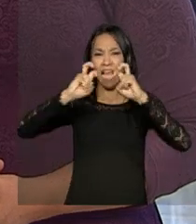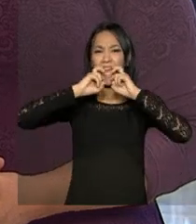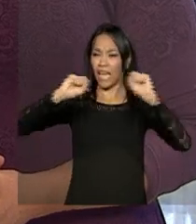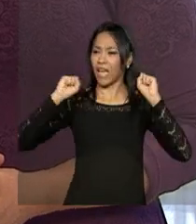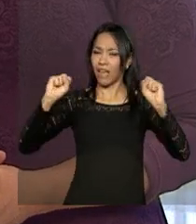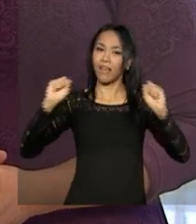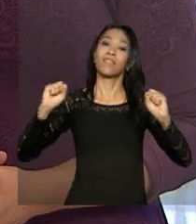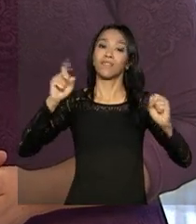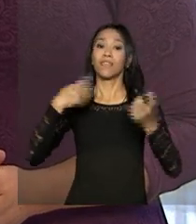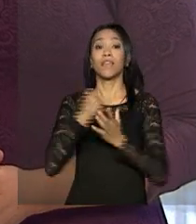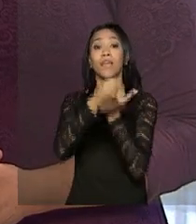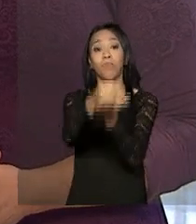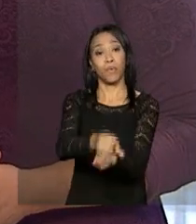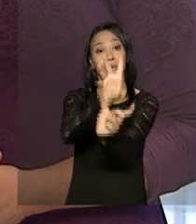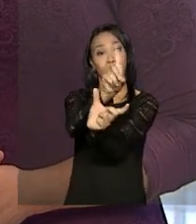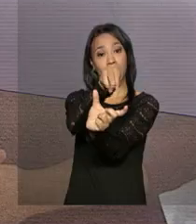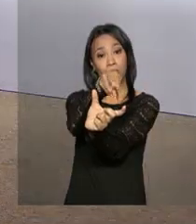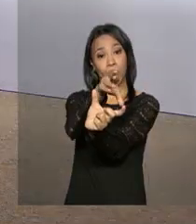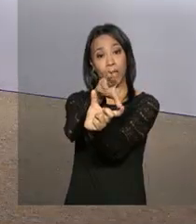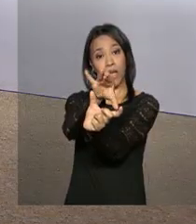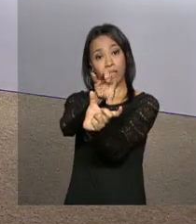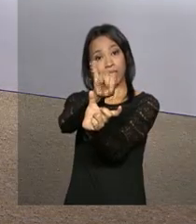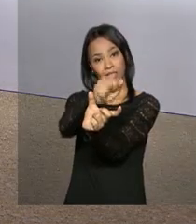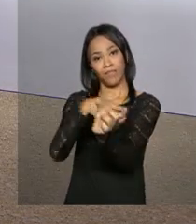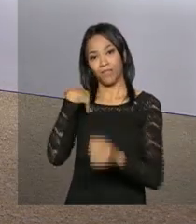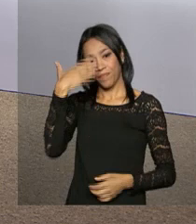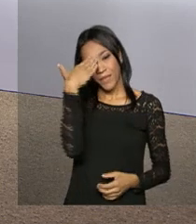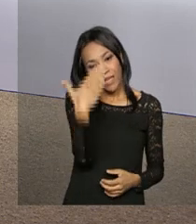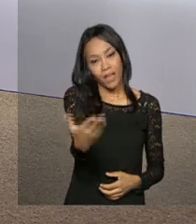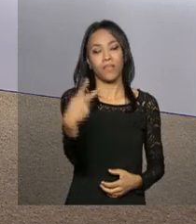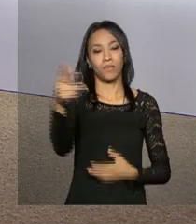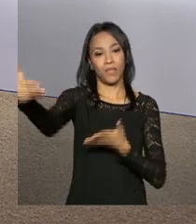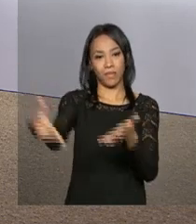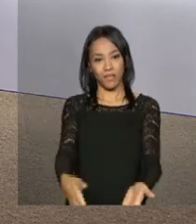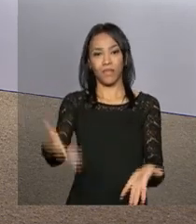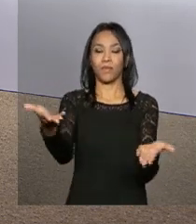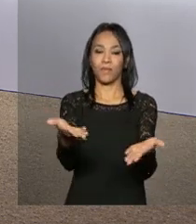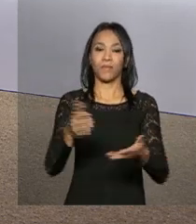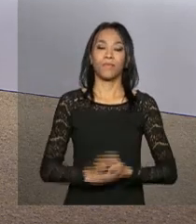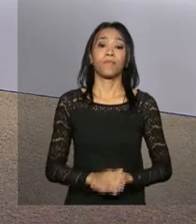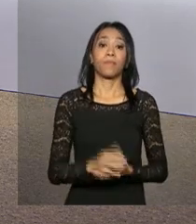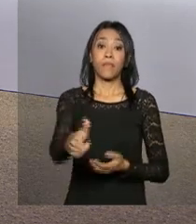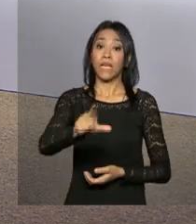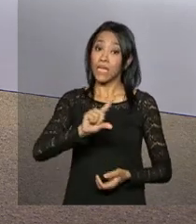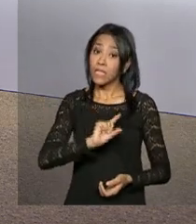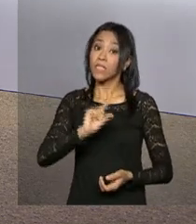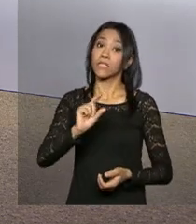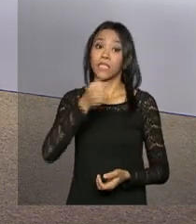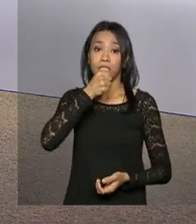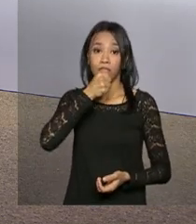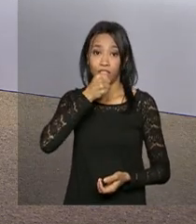em defesa da democracia. Daniele. Obrigada, Daniela, pela sua participação ao vivo. E antes da